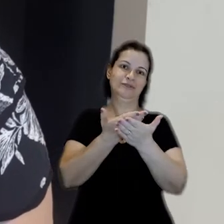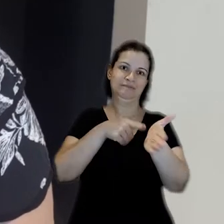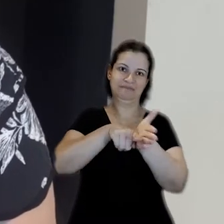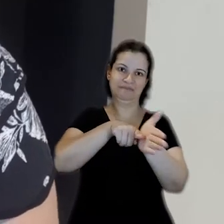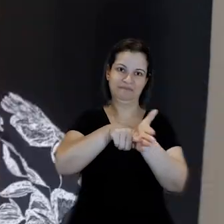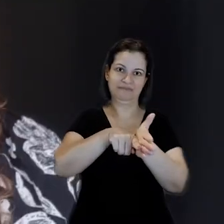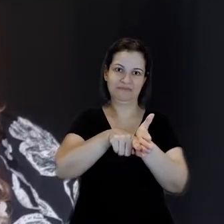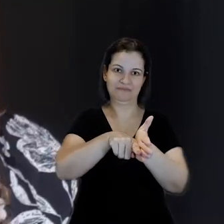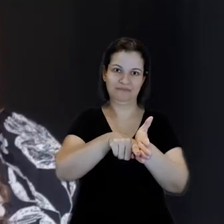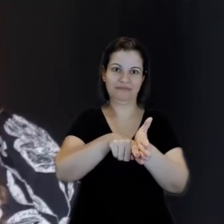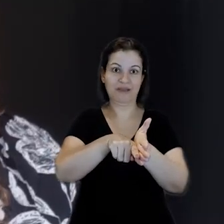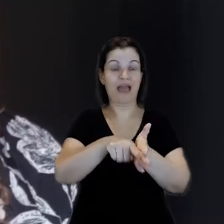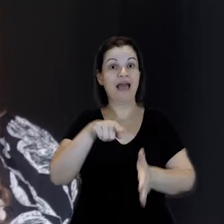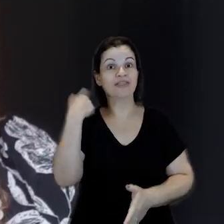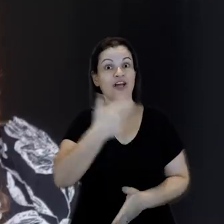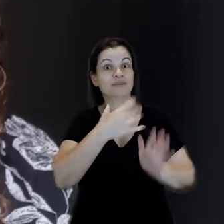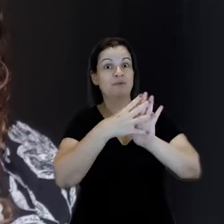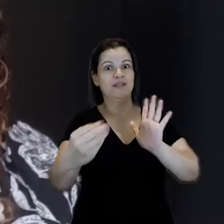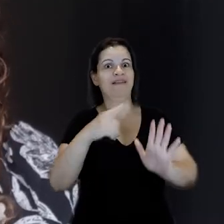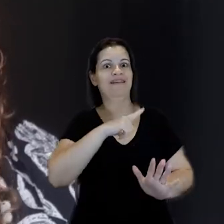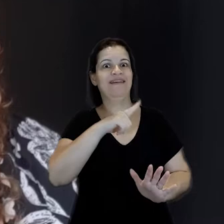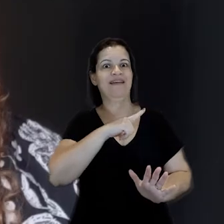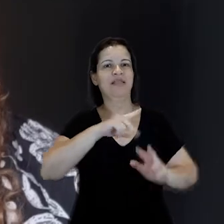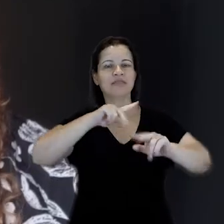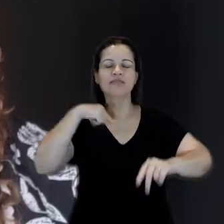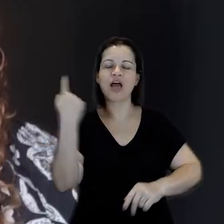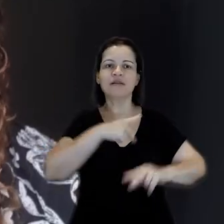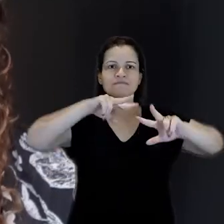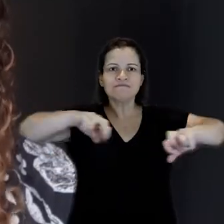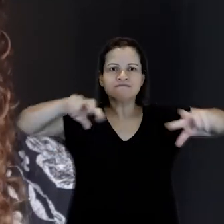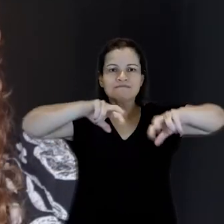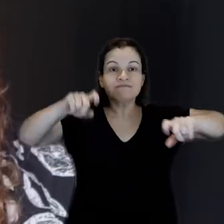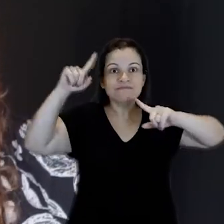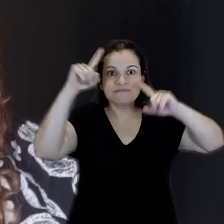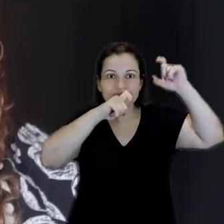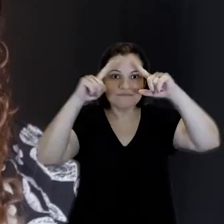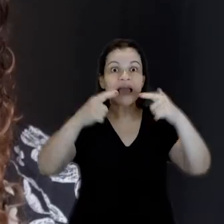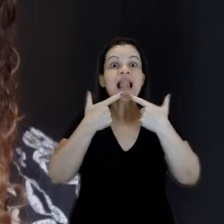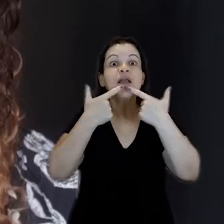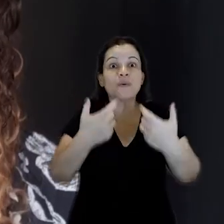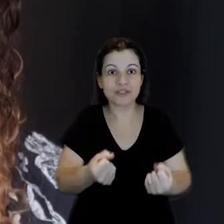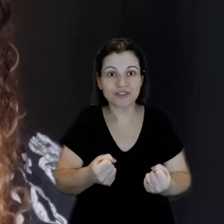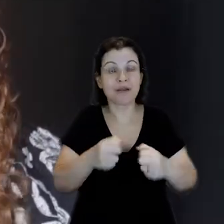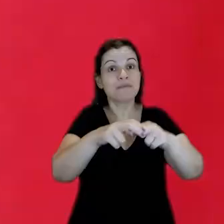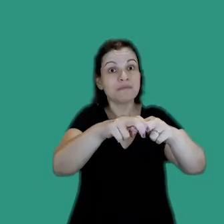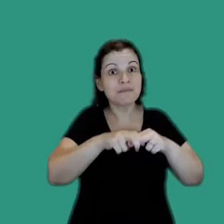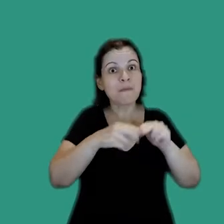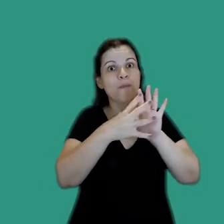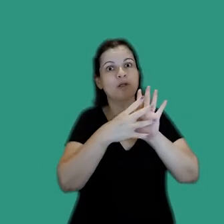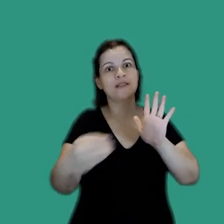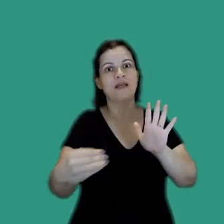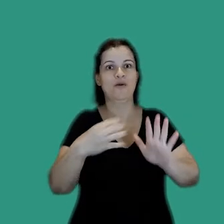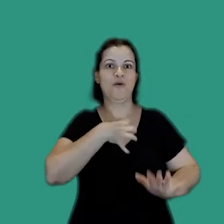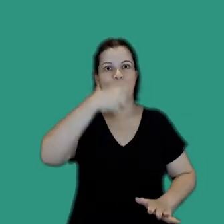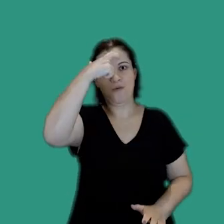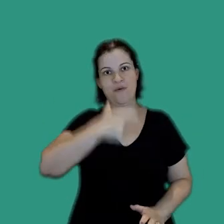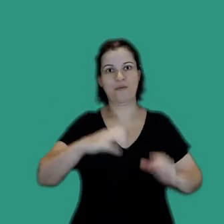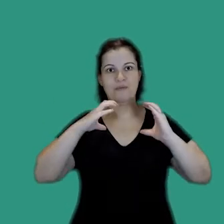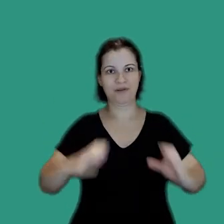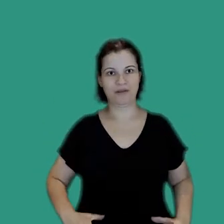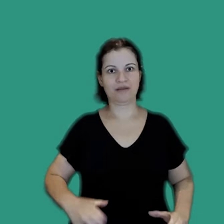estudos. E é aqui que entra o nosso modelo. Nós exploramos as expressões faciais linguísticas através de um modelo